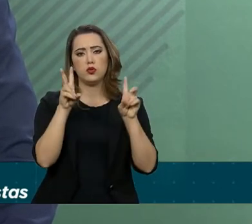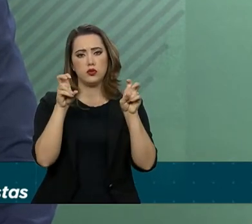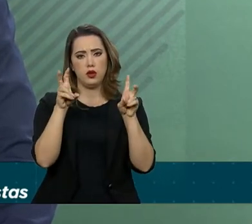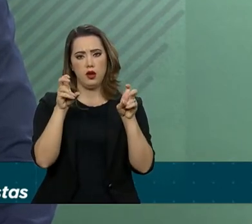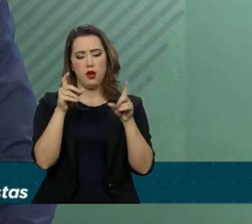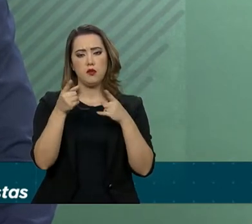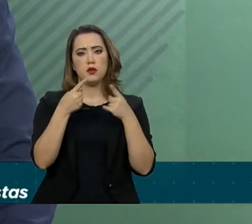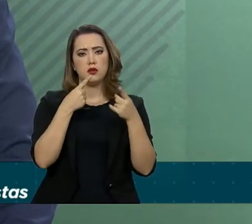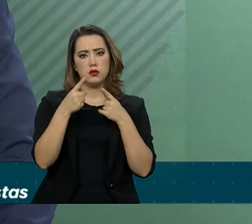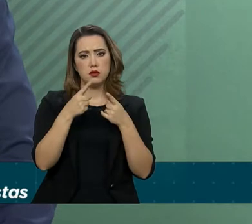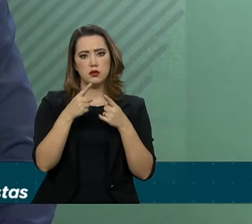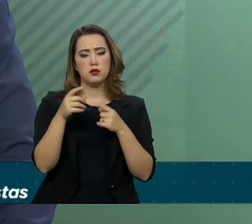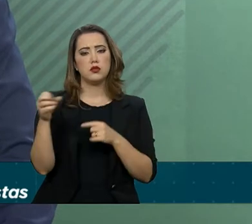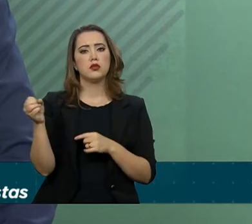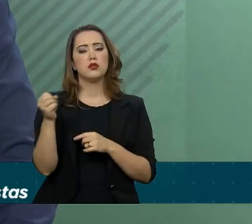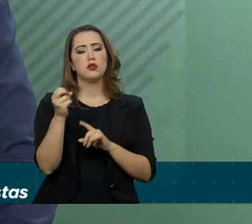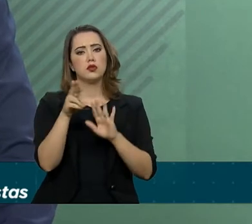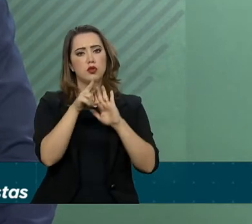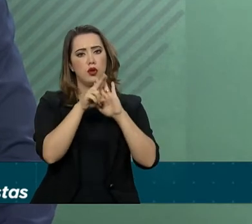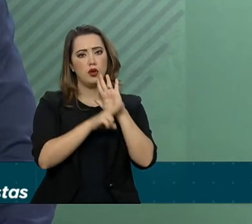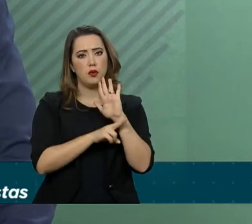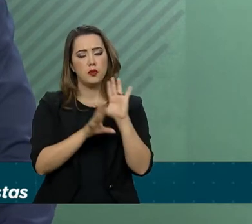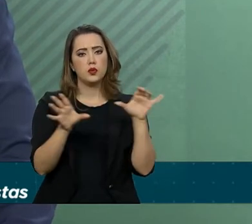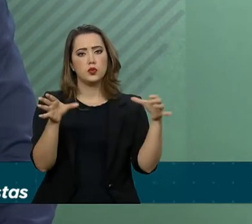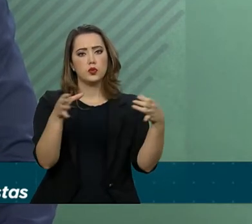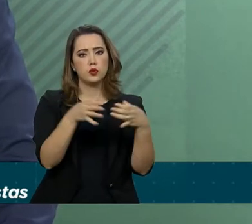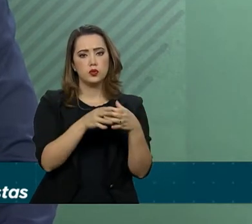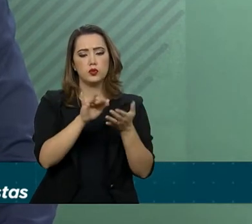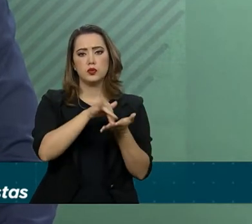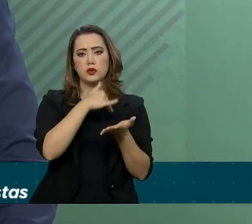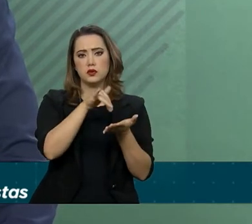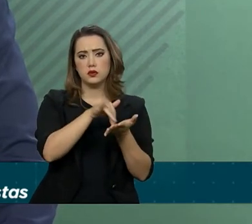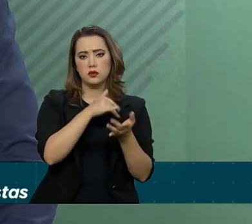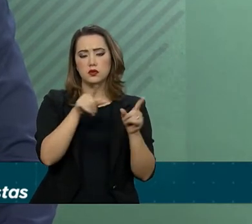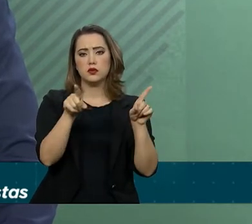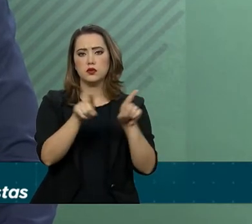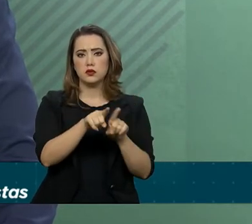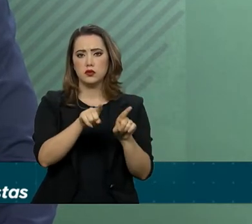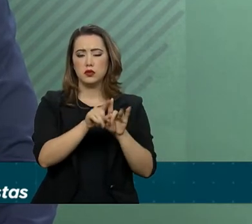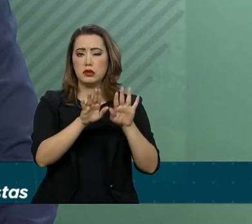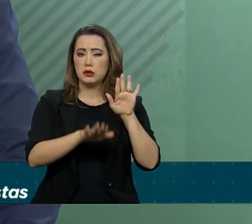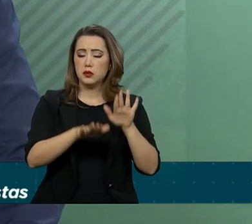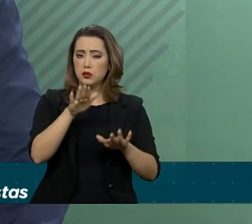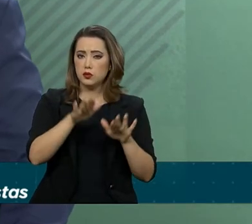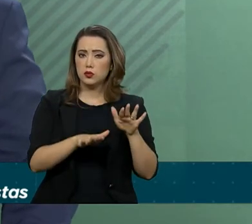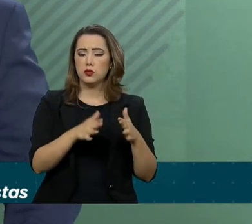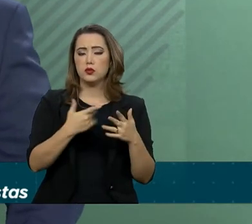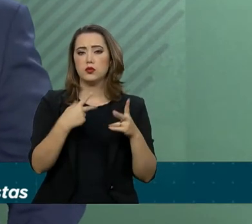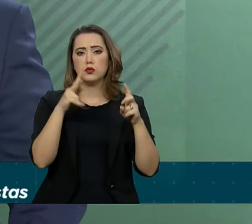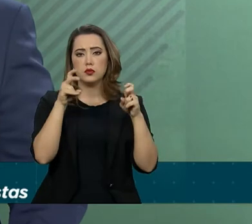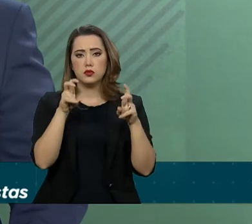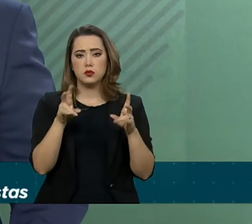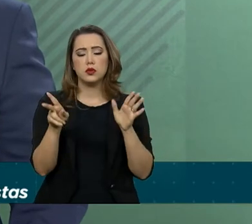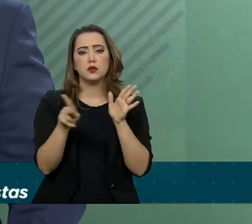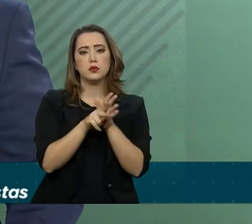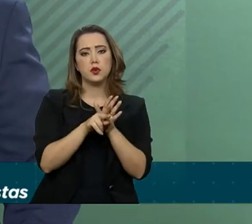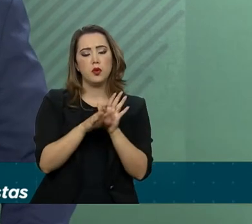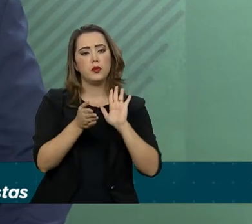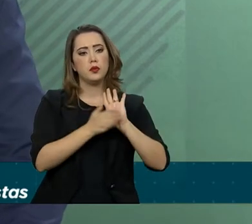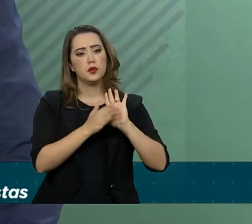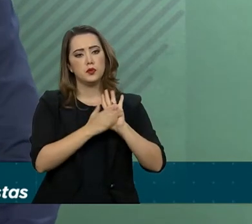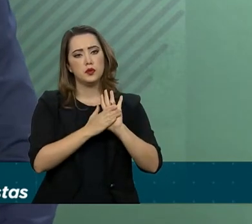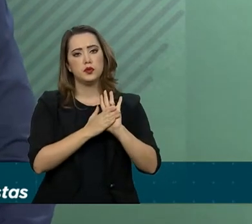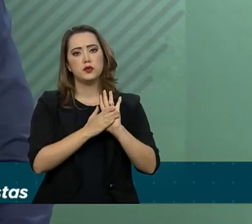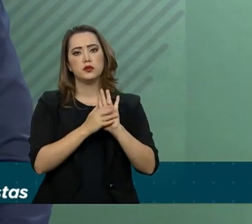relativos às normas gerais da secretaria e alguns aspectos da futura proposta